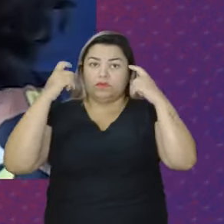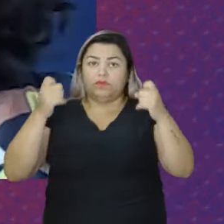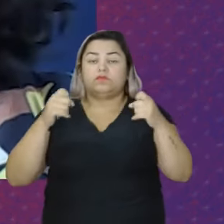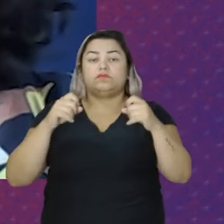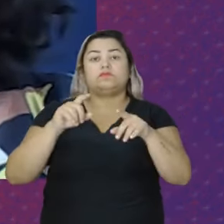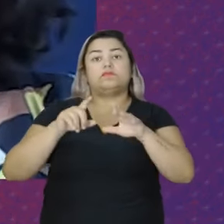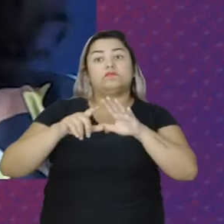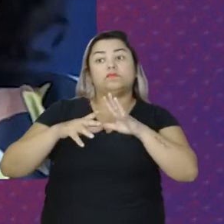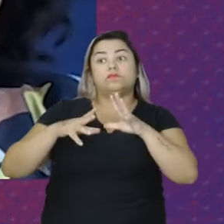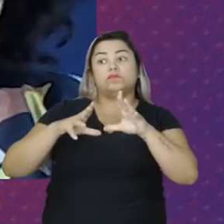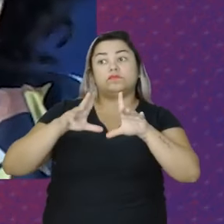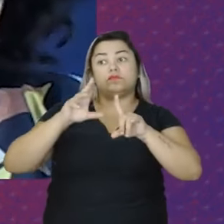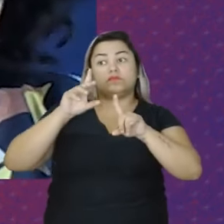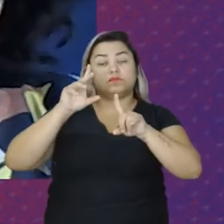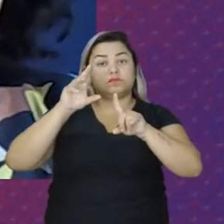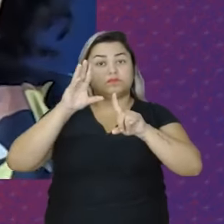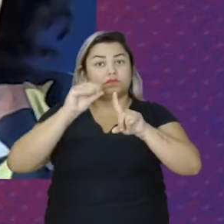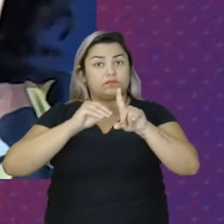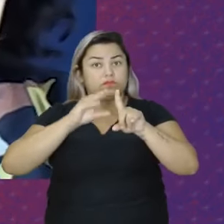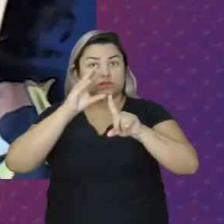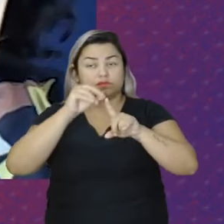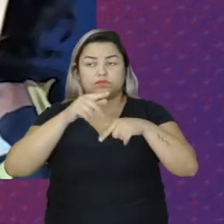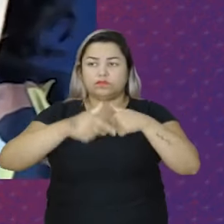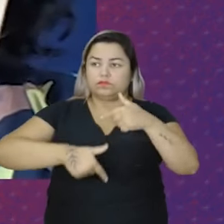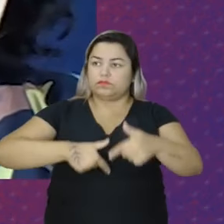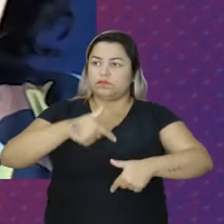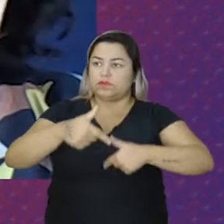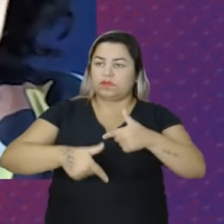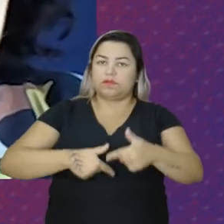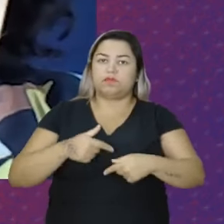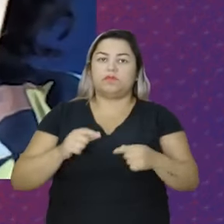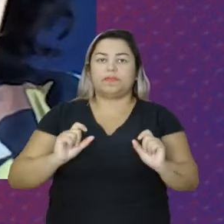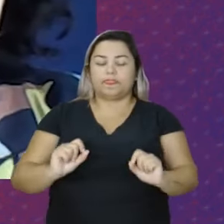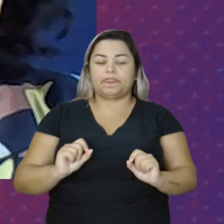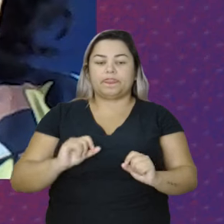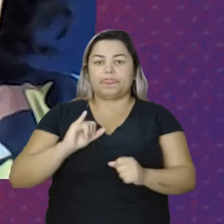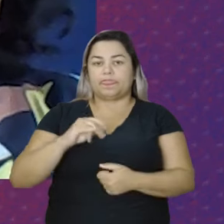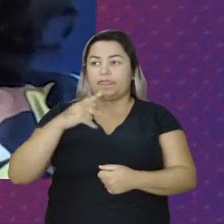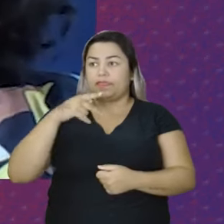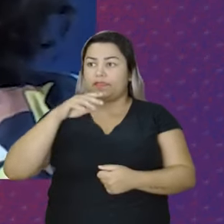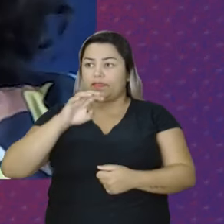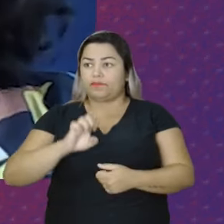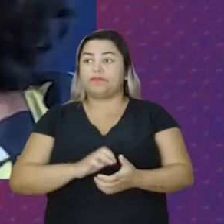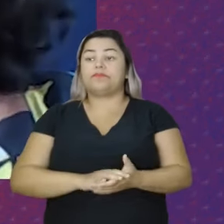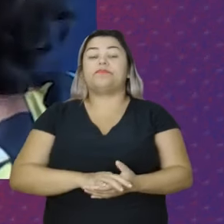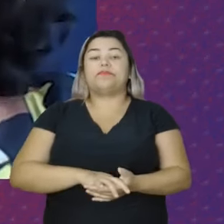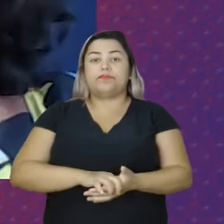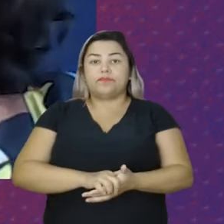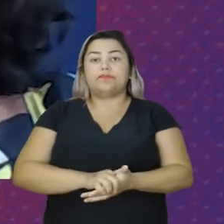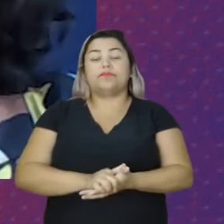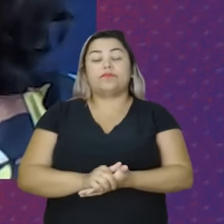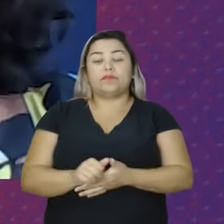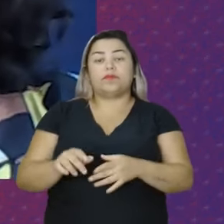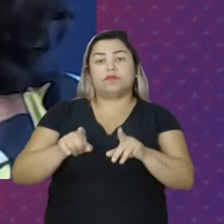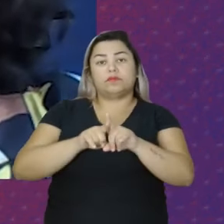assédio No mundo Do trabalho Então A OIT Esse tratado